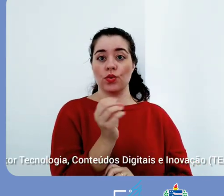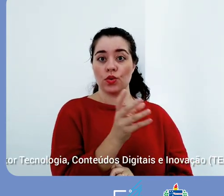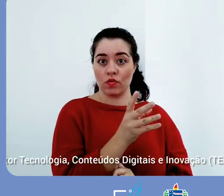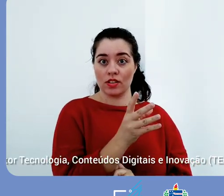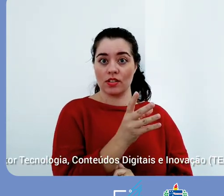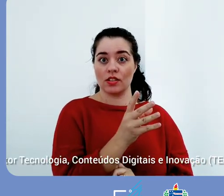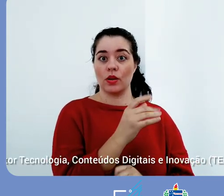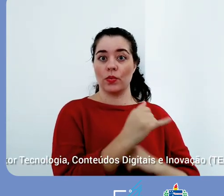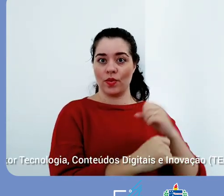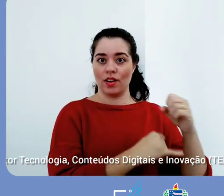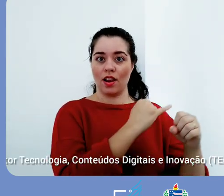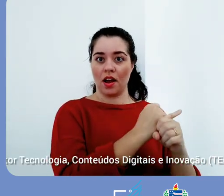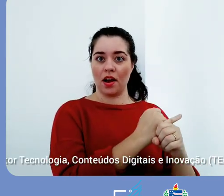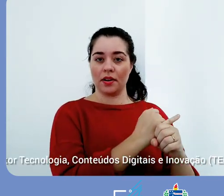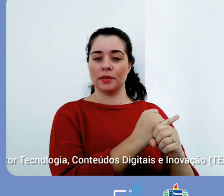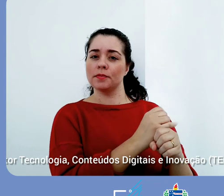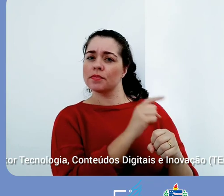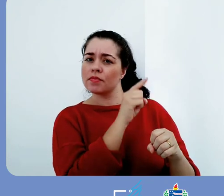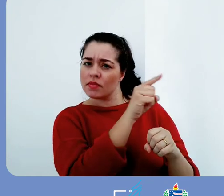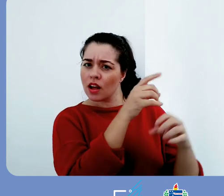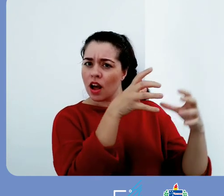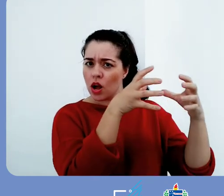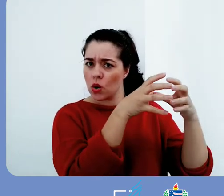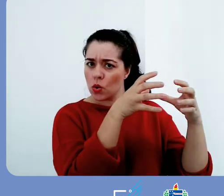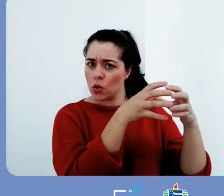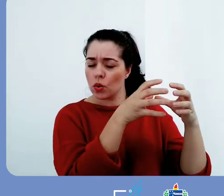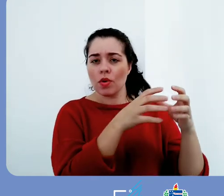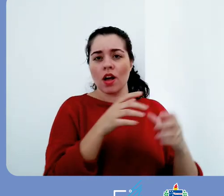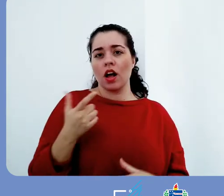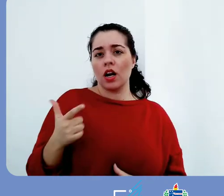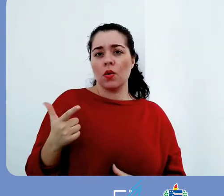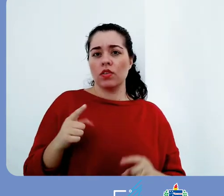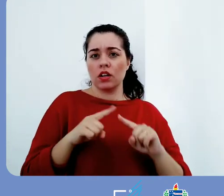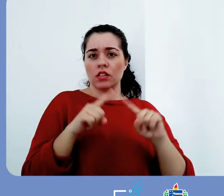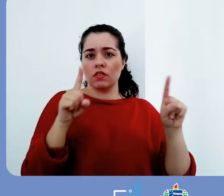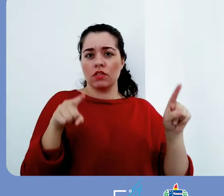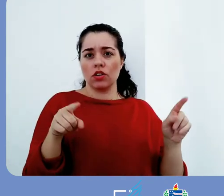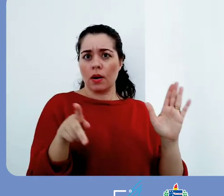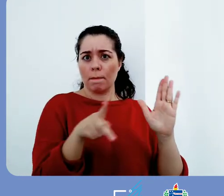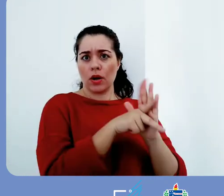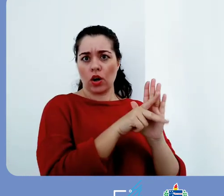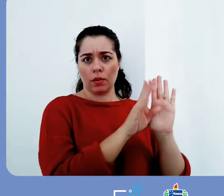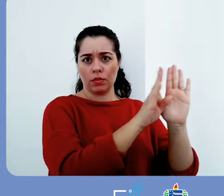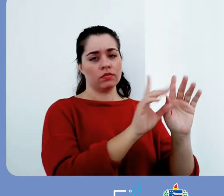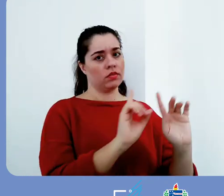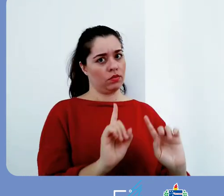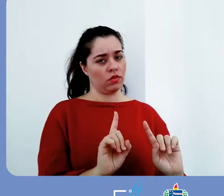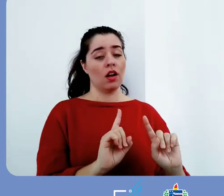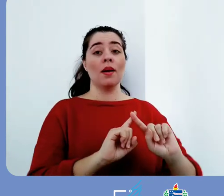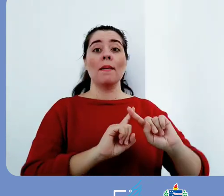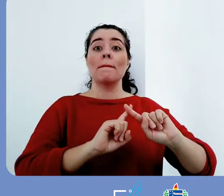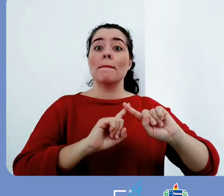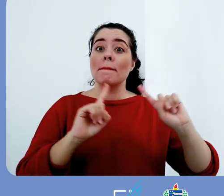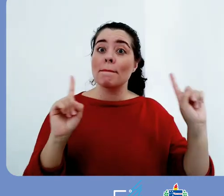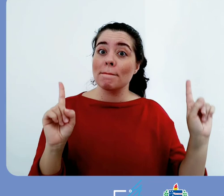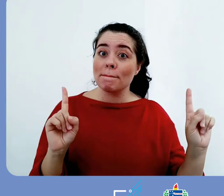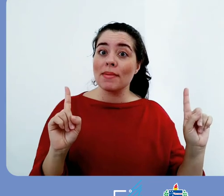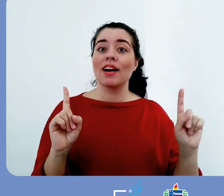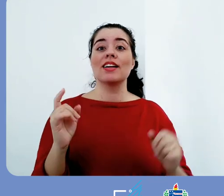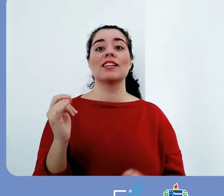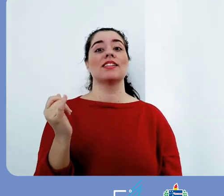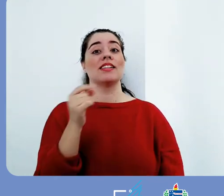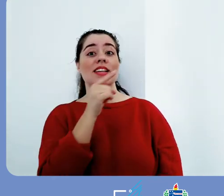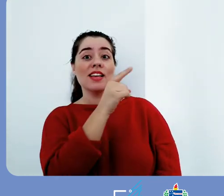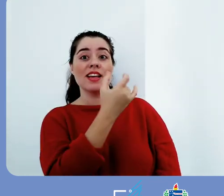bastante interessante informado por eles é que o repositório institucional da UFSC, hoje, atualmente, ele